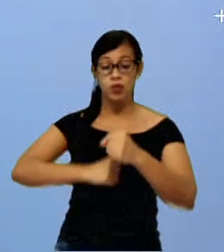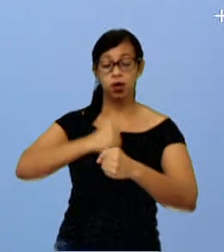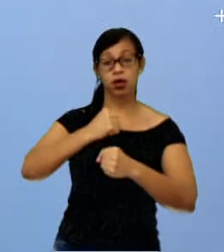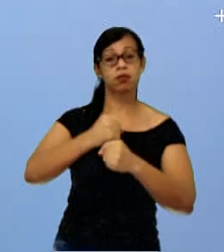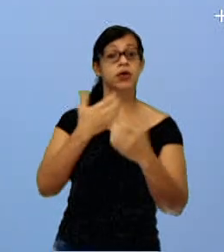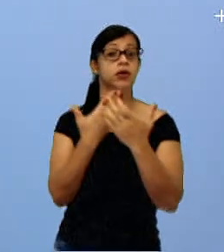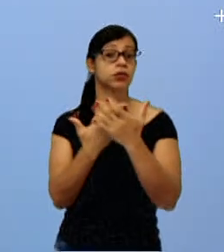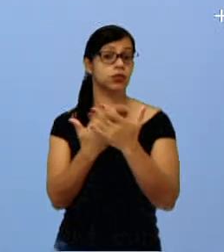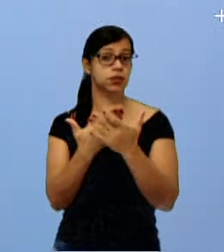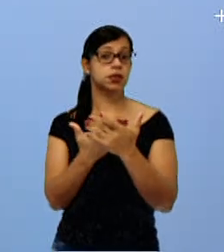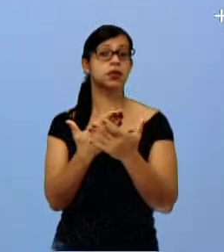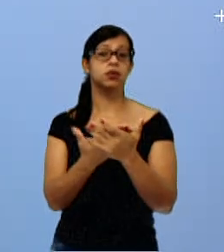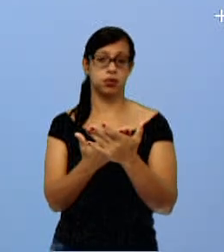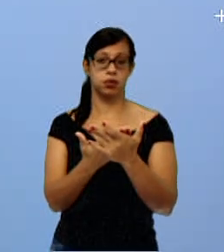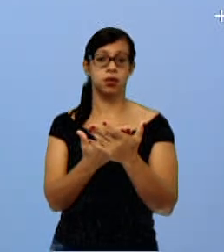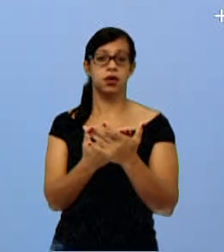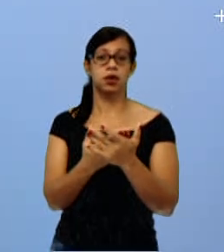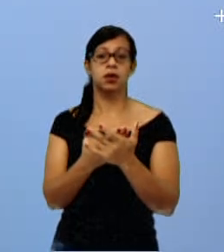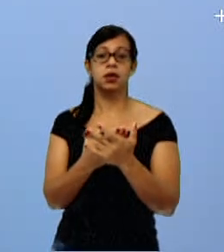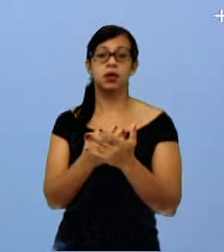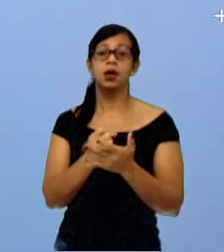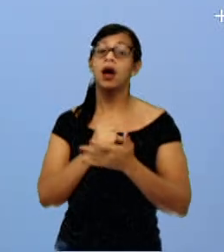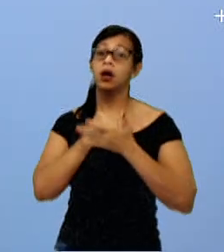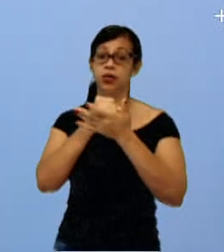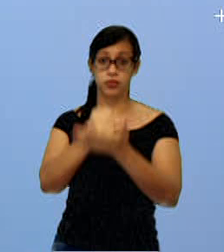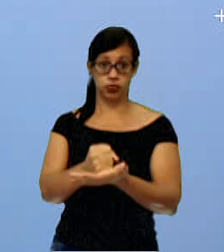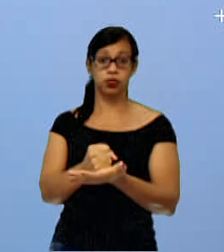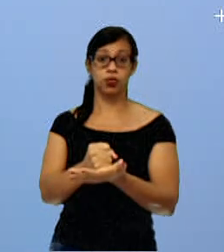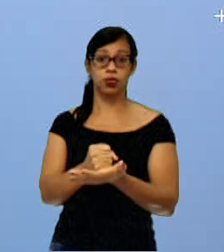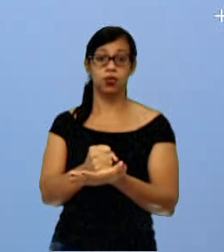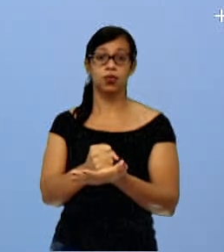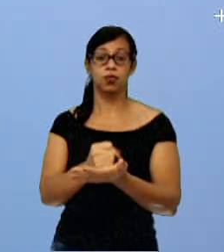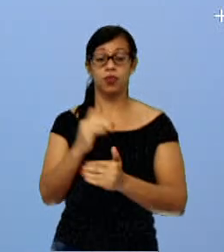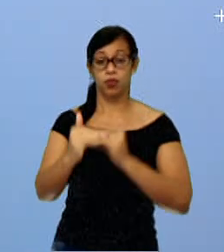trouxe bastante contribuição para a obra dele.